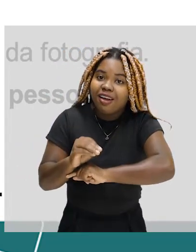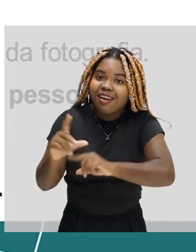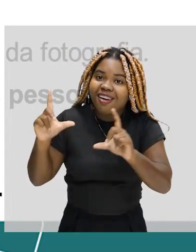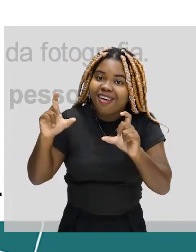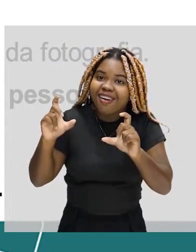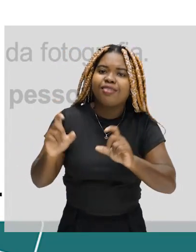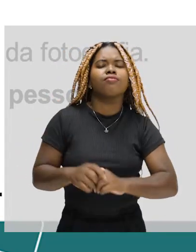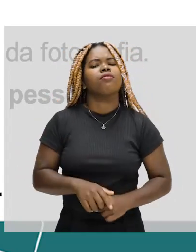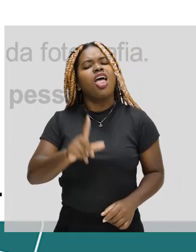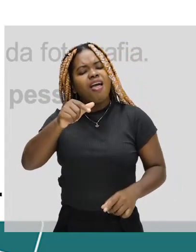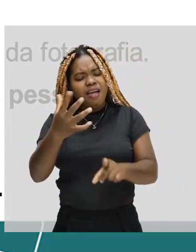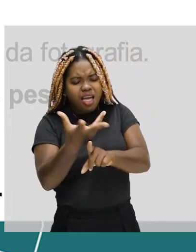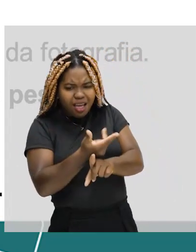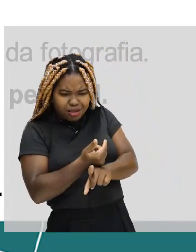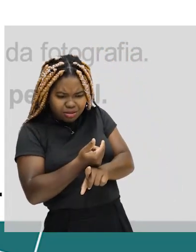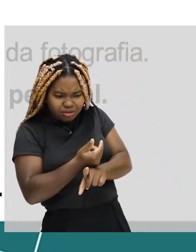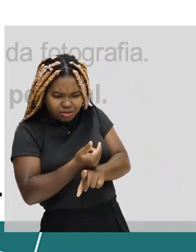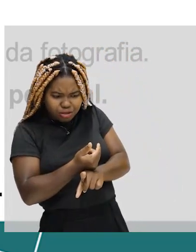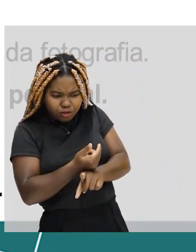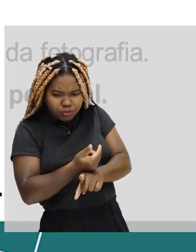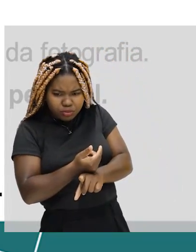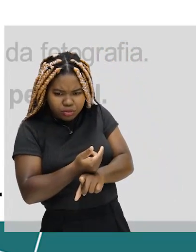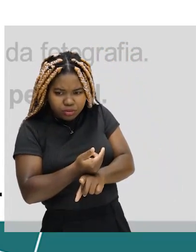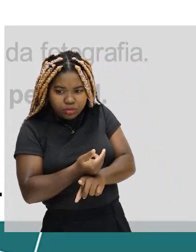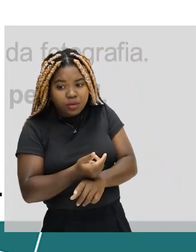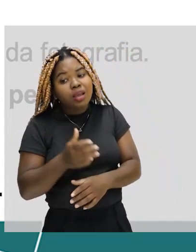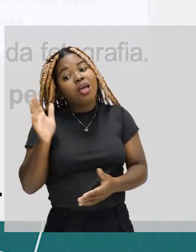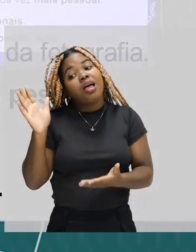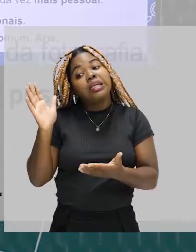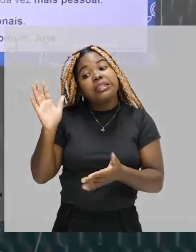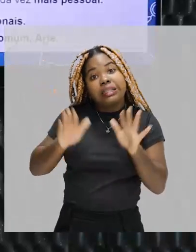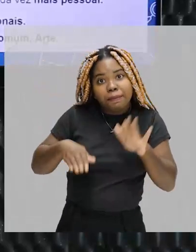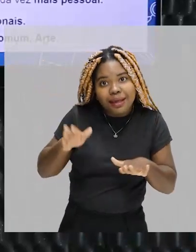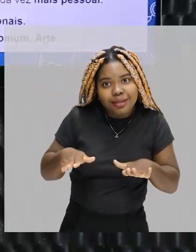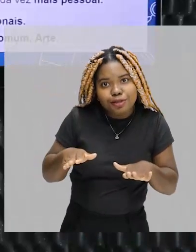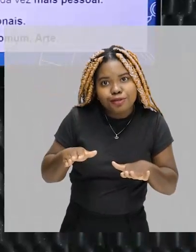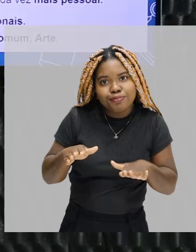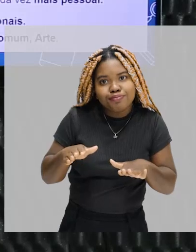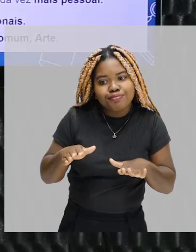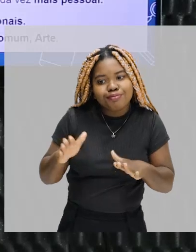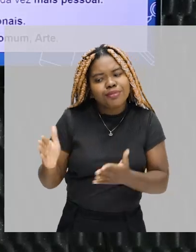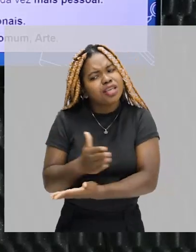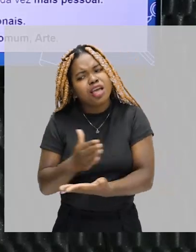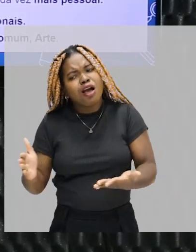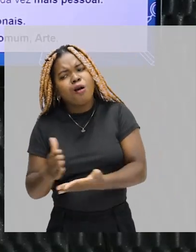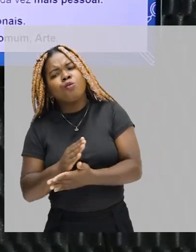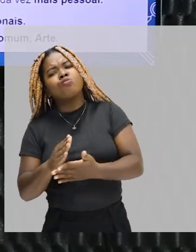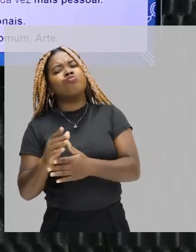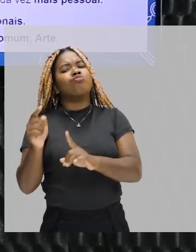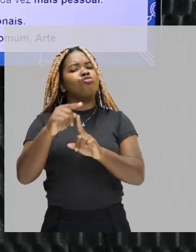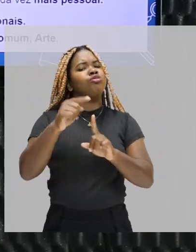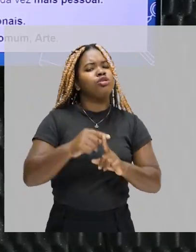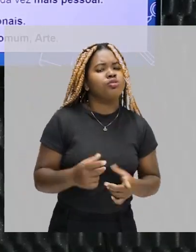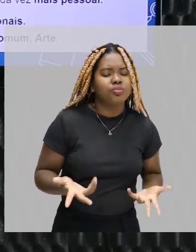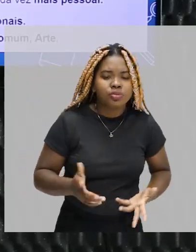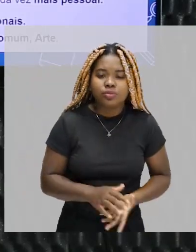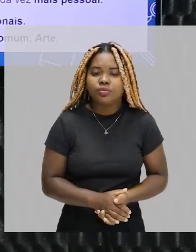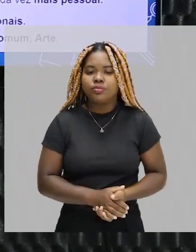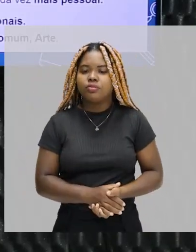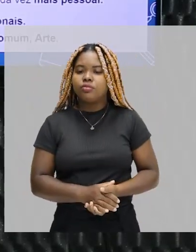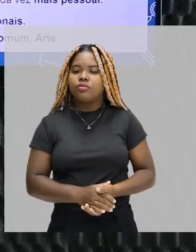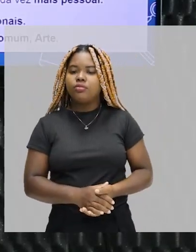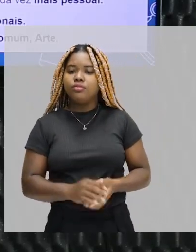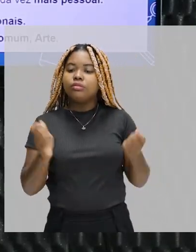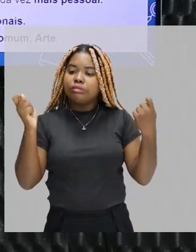arte, sobre determinados aspectos, não. Mas sobre alguns aspectos específicos, ela pode, uma fotografia, um acervo